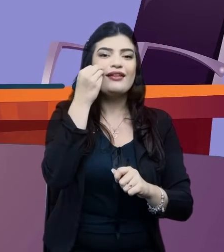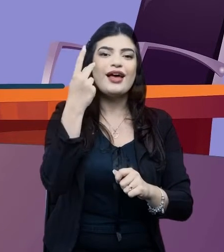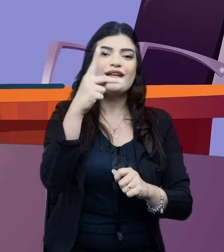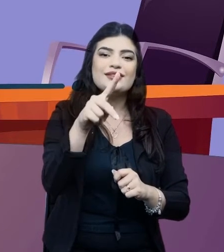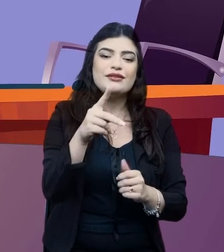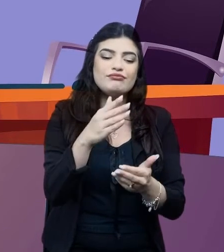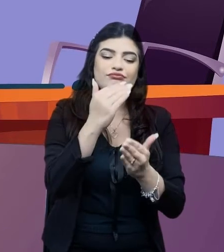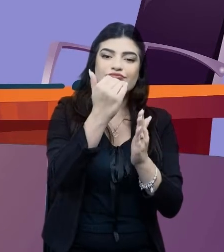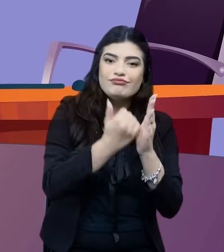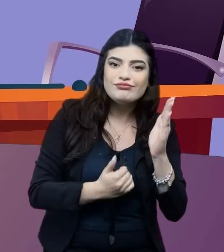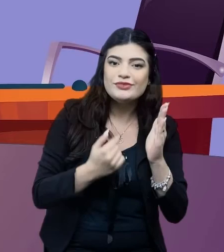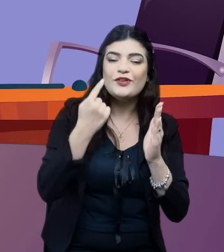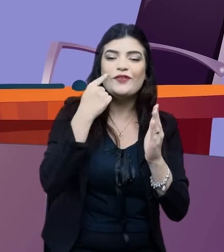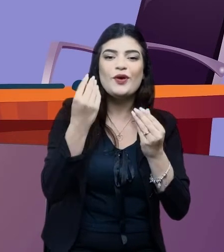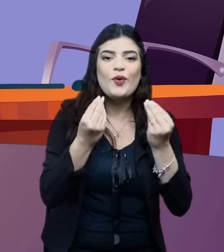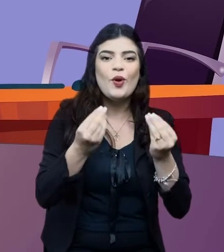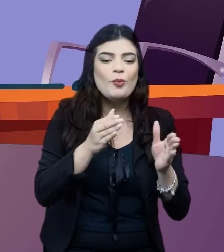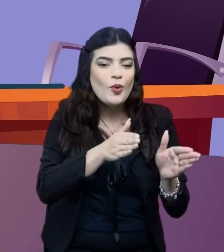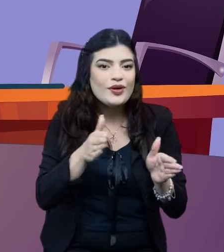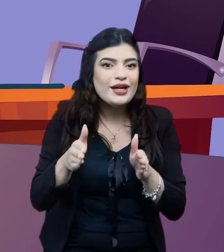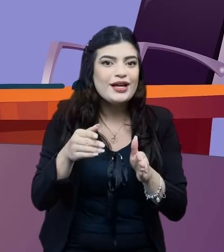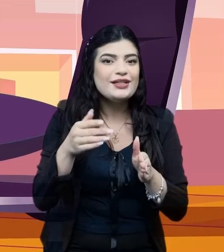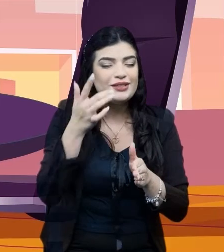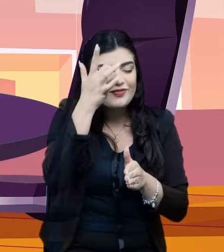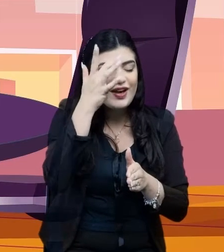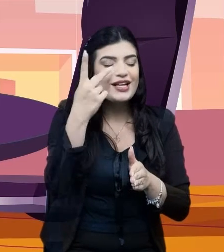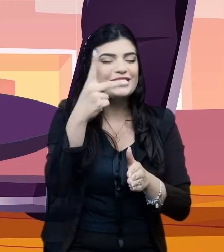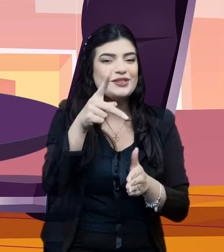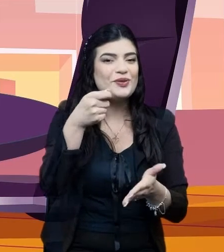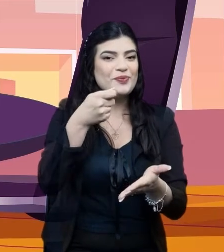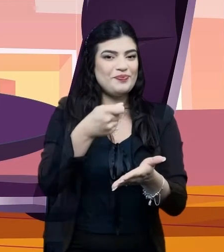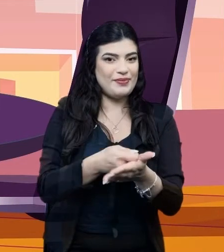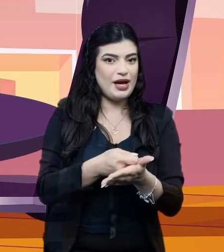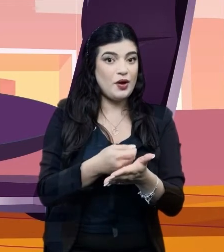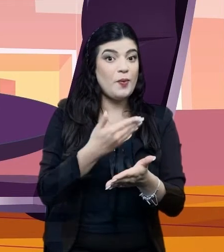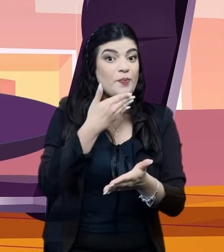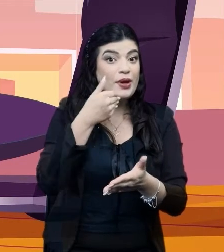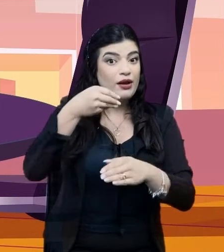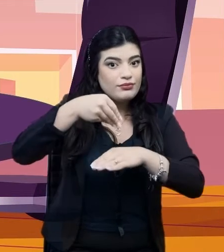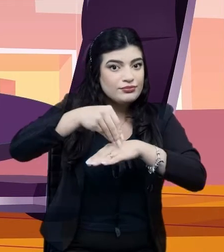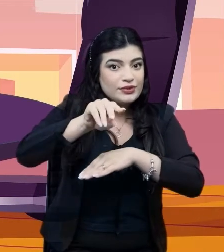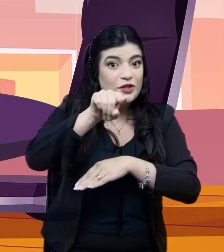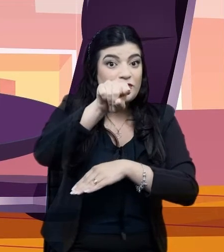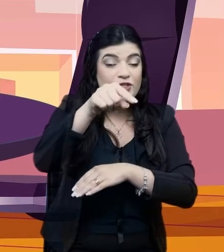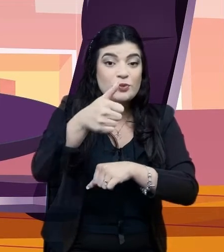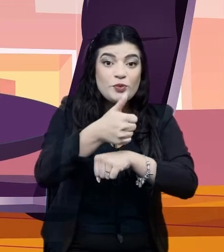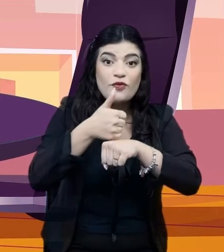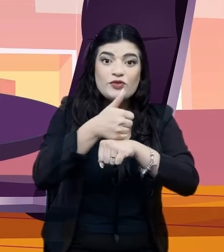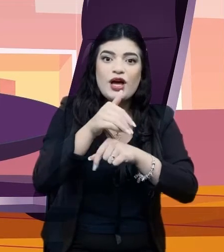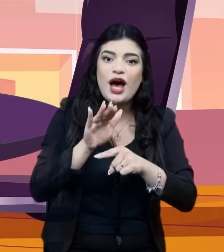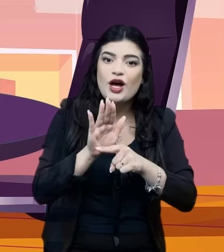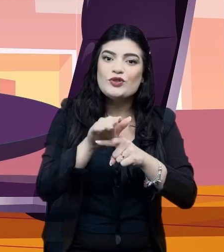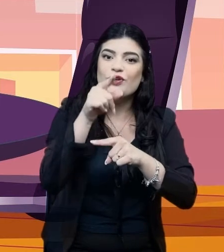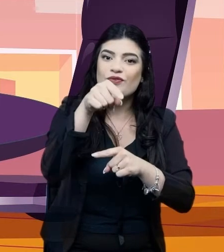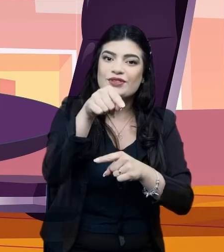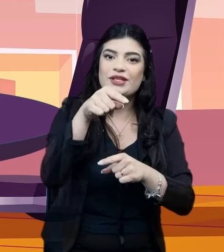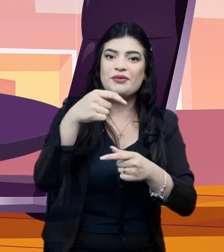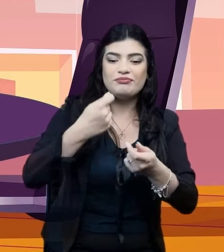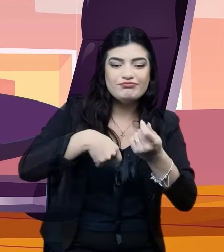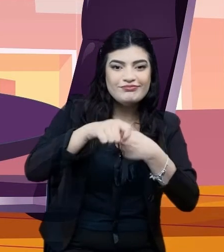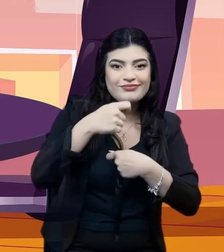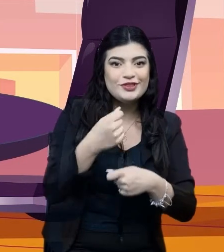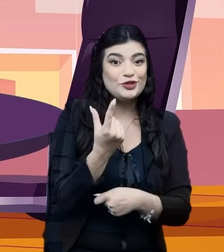negociar uma solução que seja boa para todos. Recomendo que a senhora procure um profissional para ajudar com sua